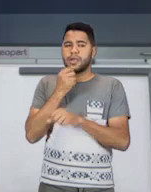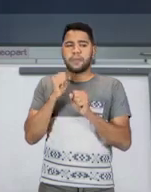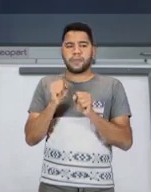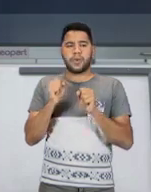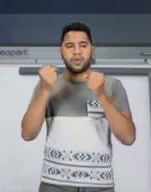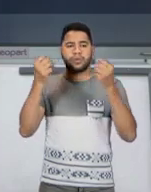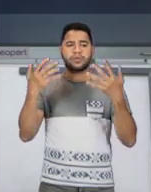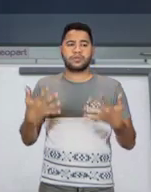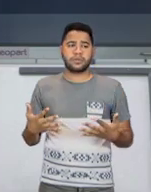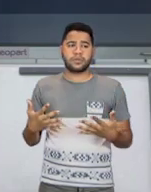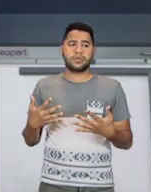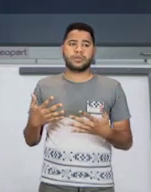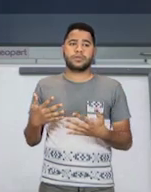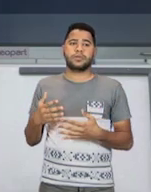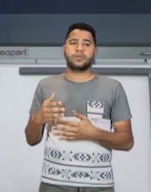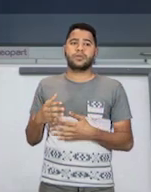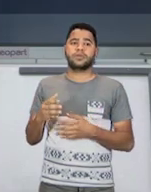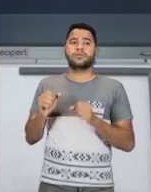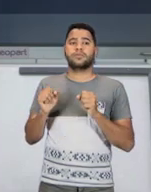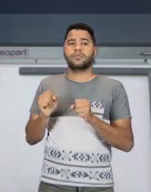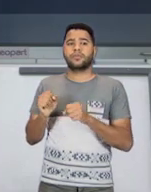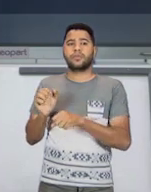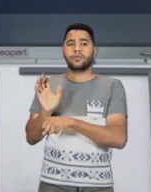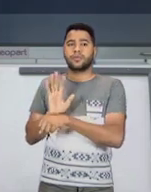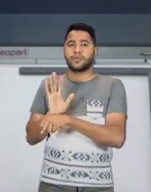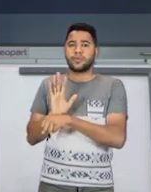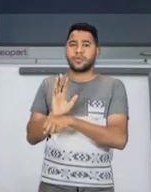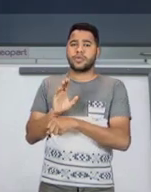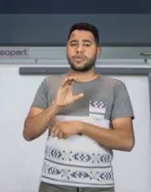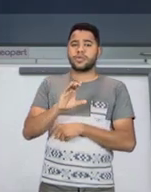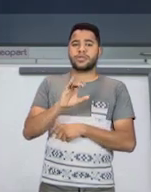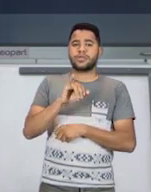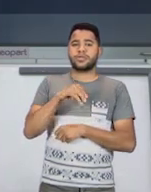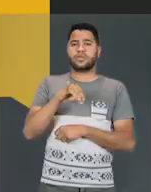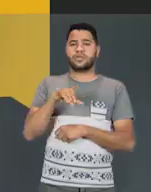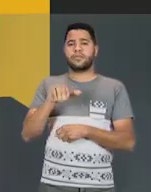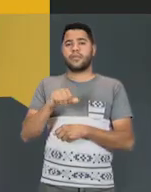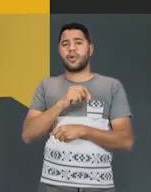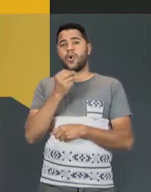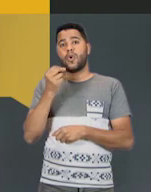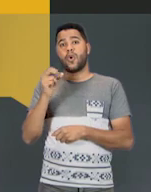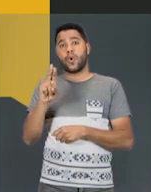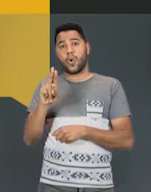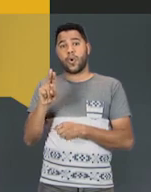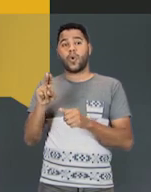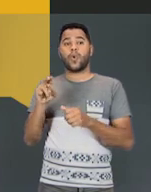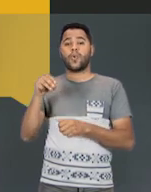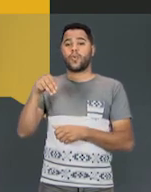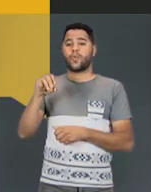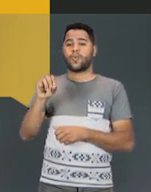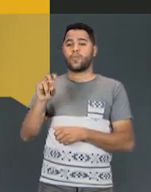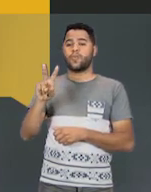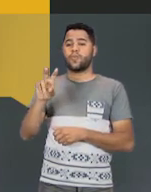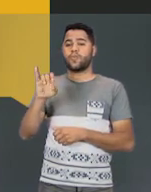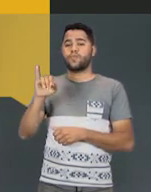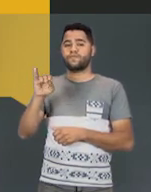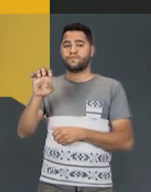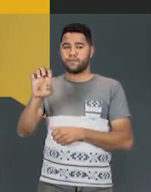falar cinema or movies, ok? Então, film making, né?